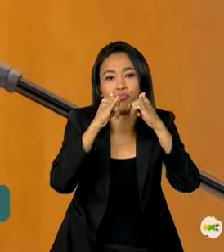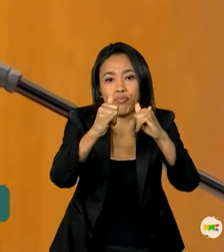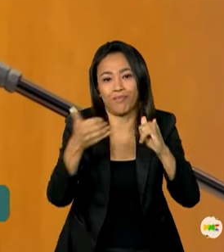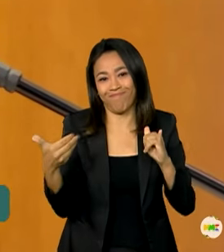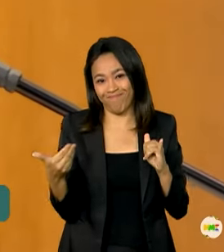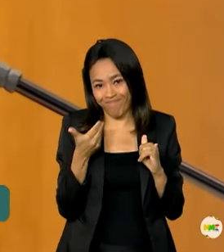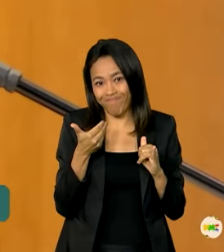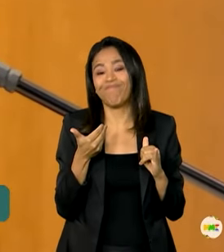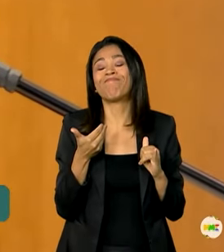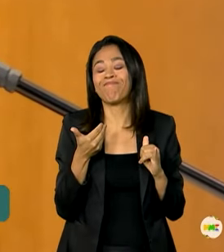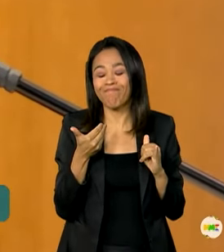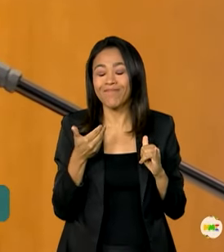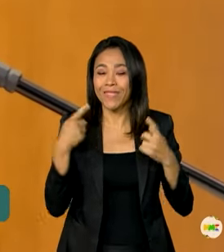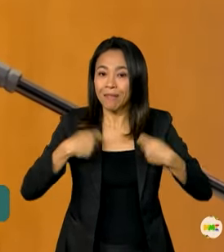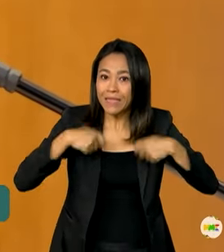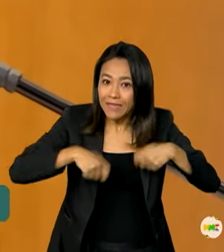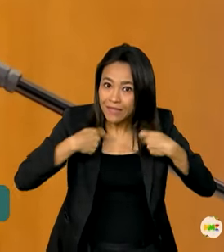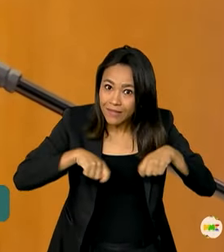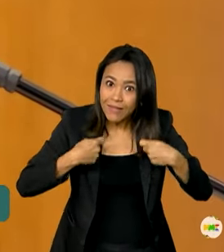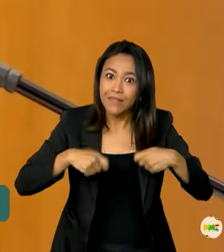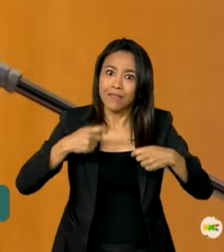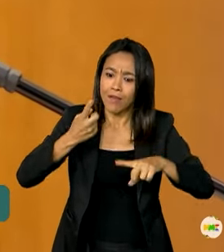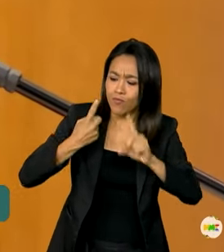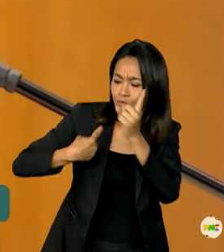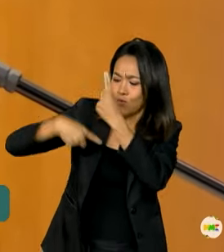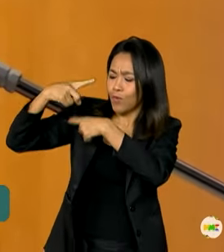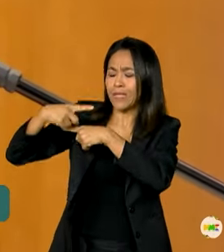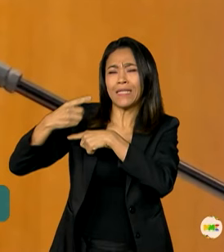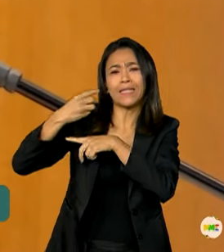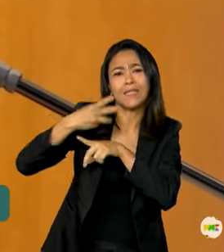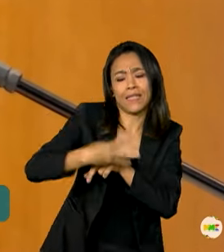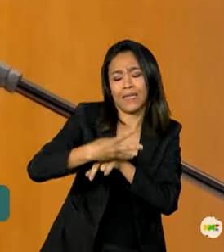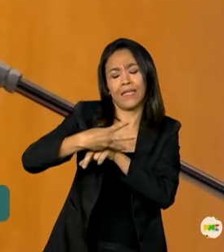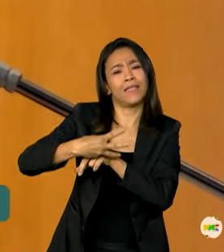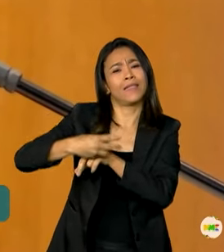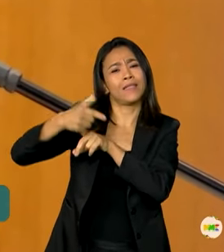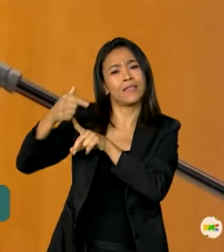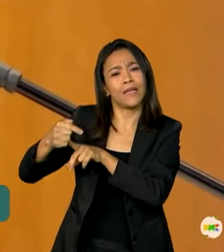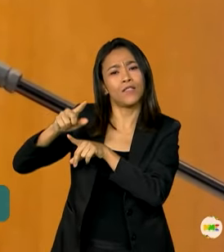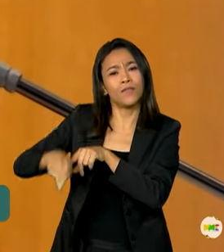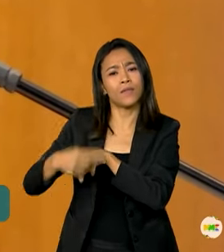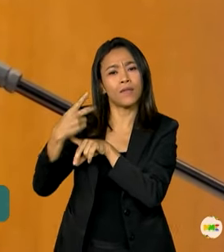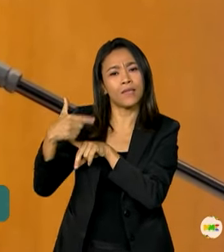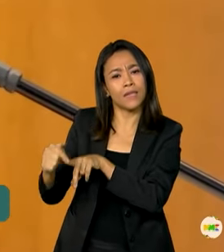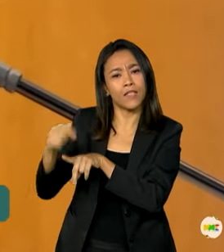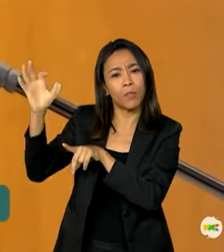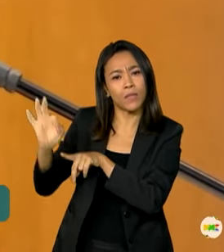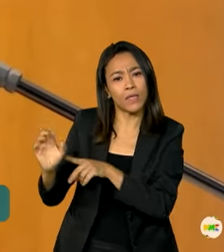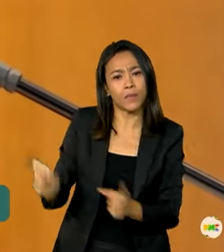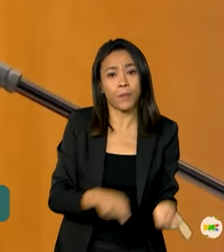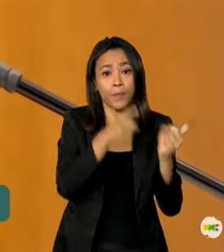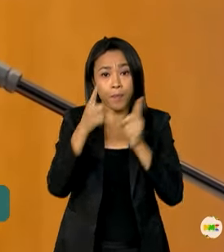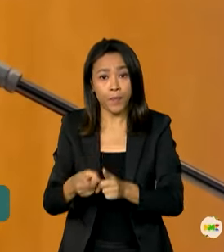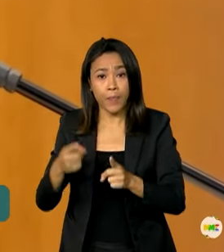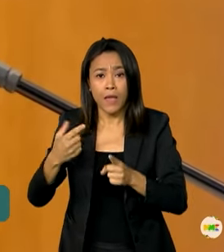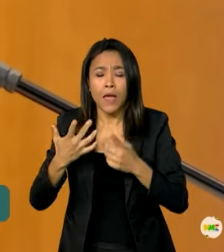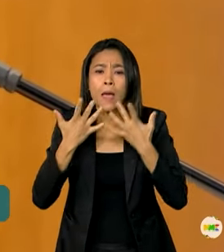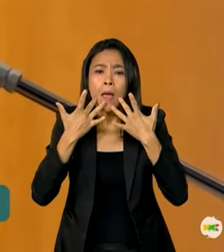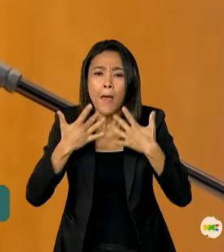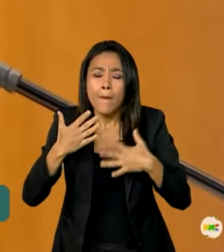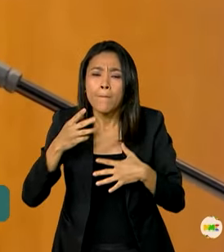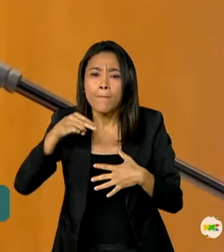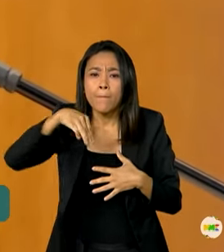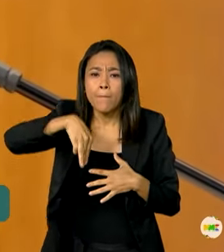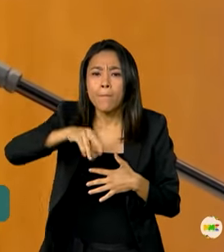A demanda por eletricidade salta para 37,7%. A demanda por minerais estratégicos,